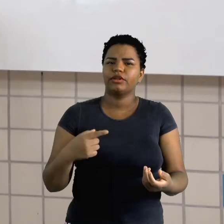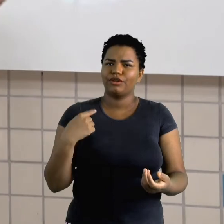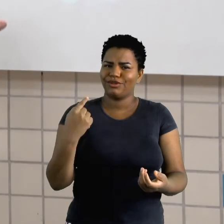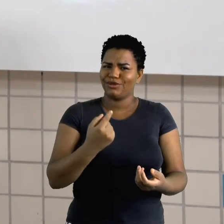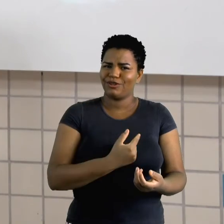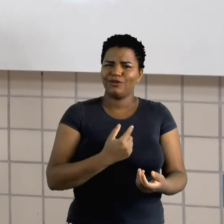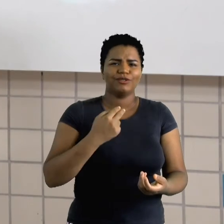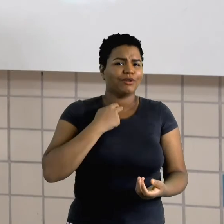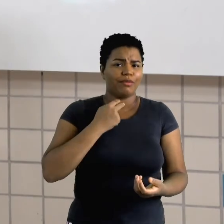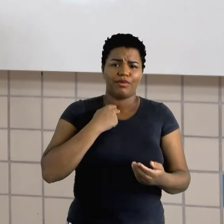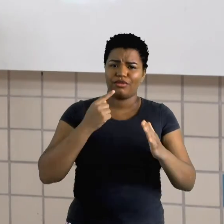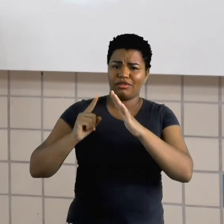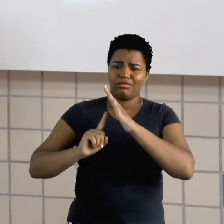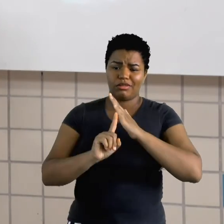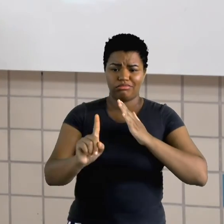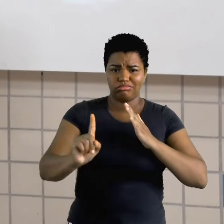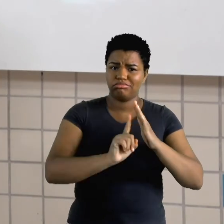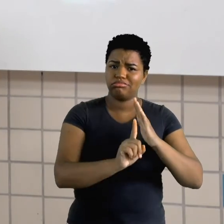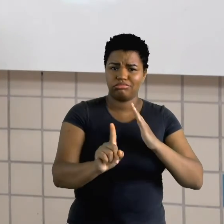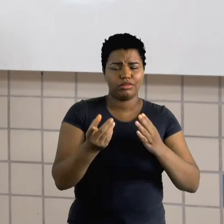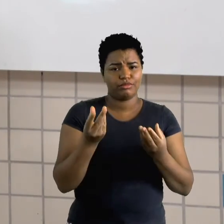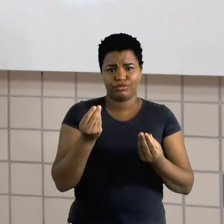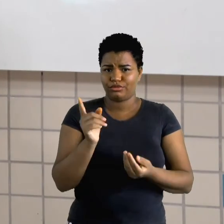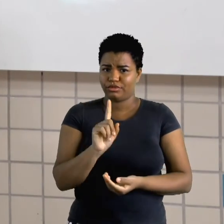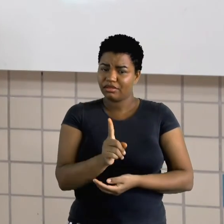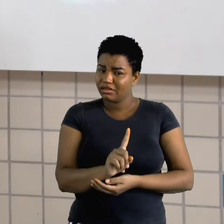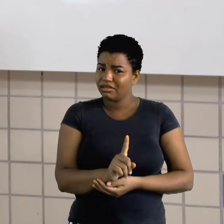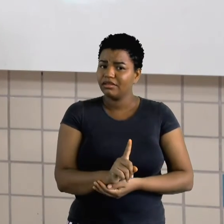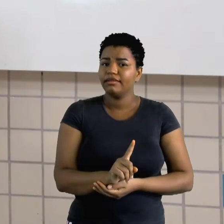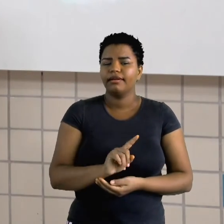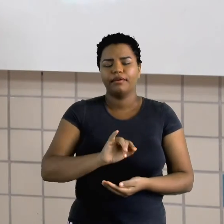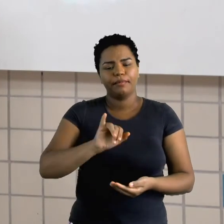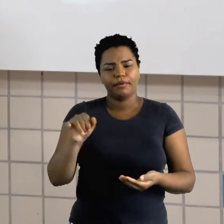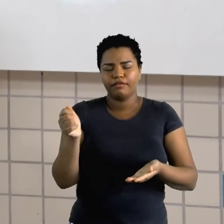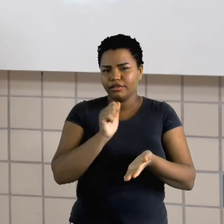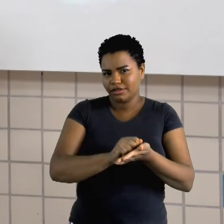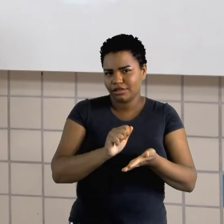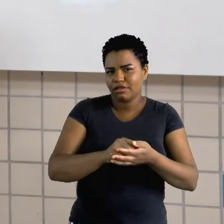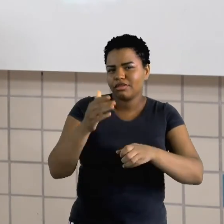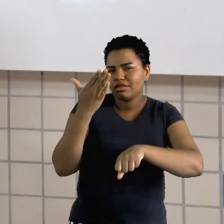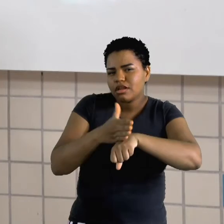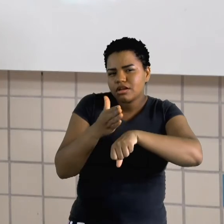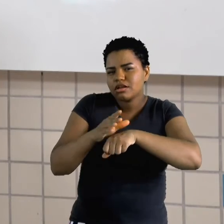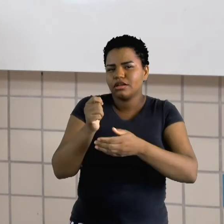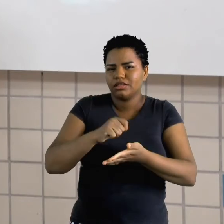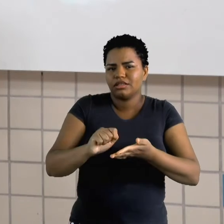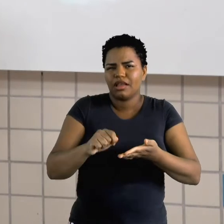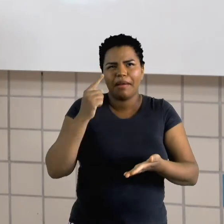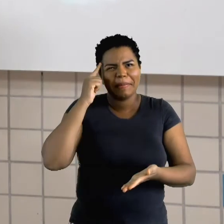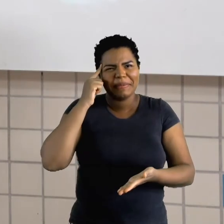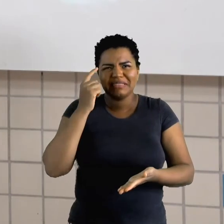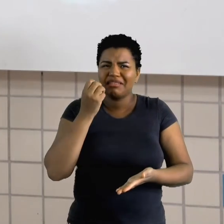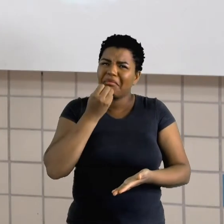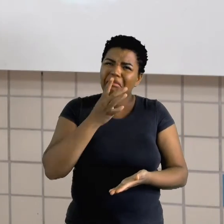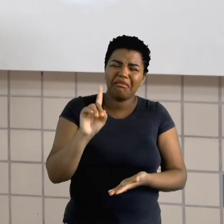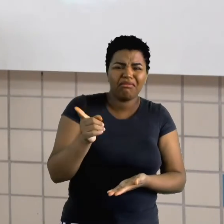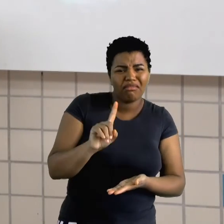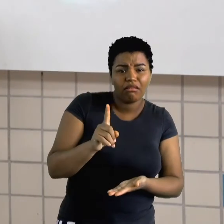podendo... que não podemos sair muito de casa. Aproveite para escrever, treinar sua escrita. Não fique pensando que não vai sair bom, não.